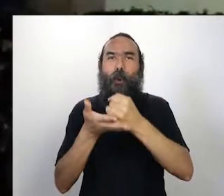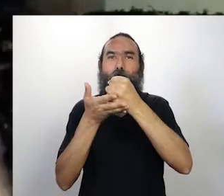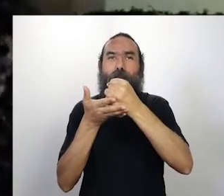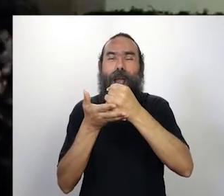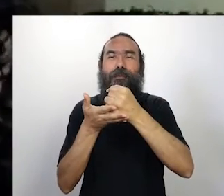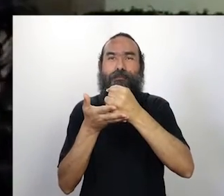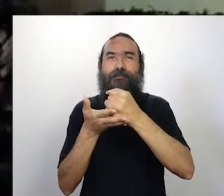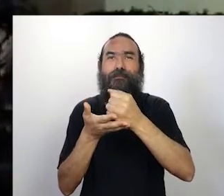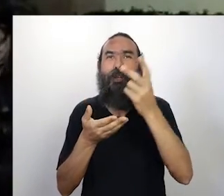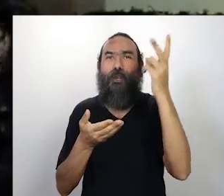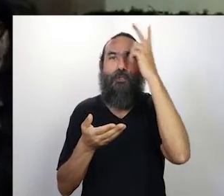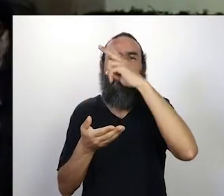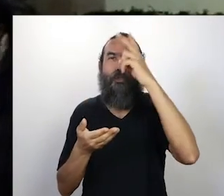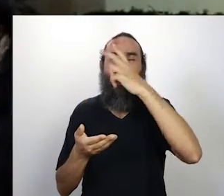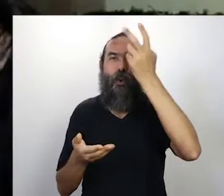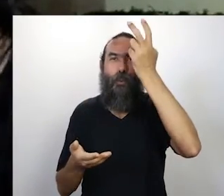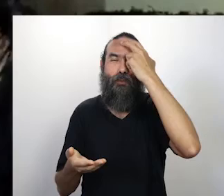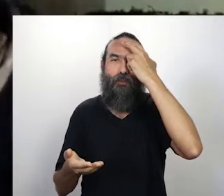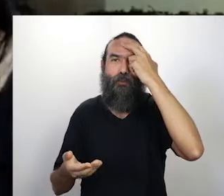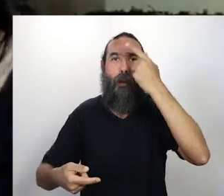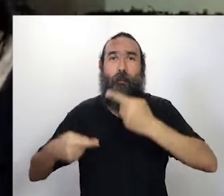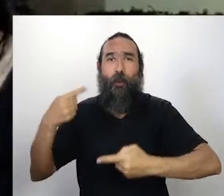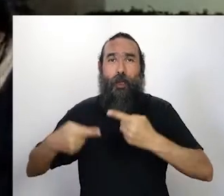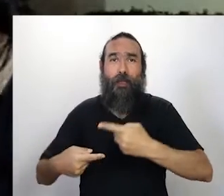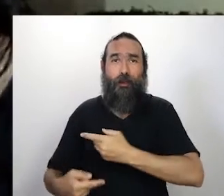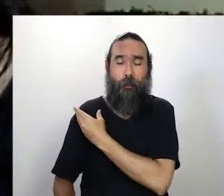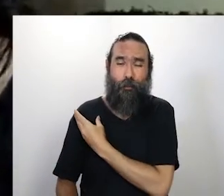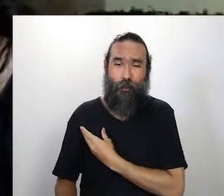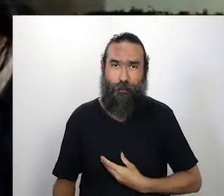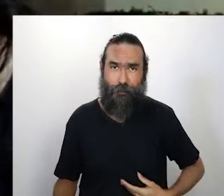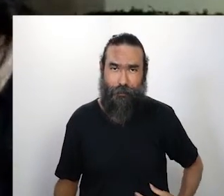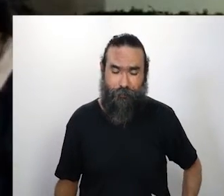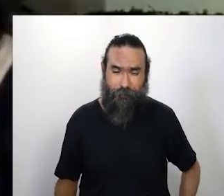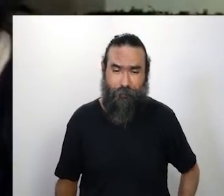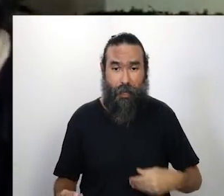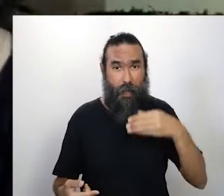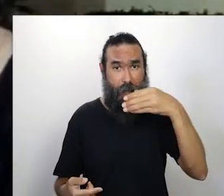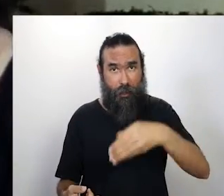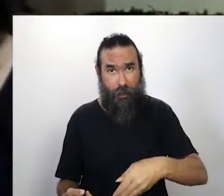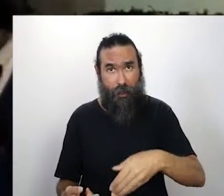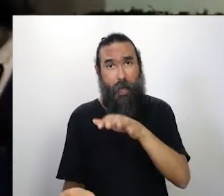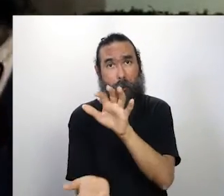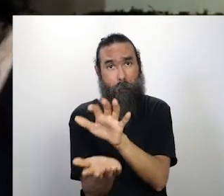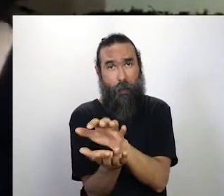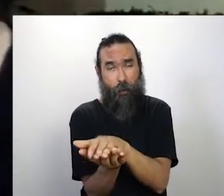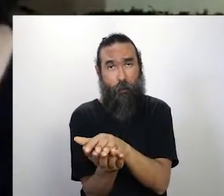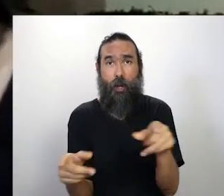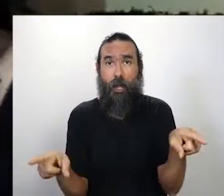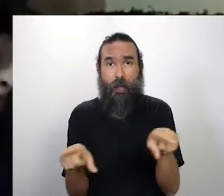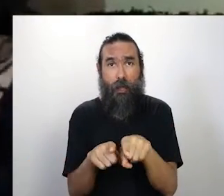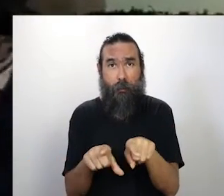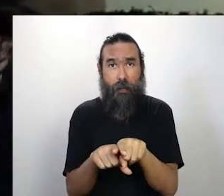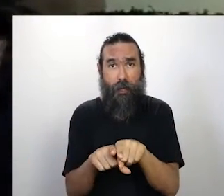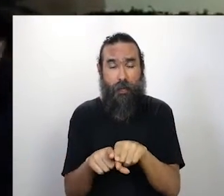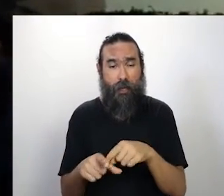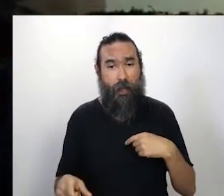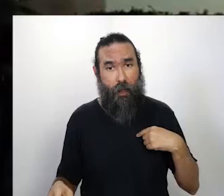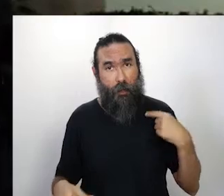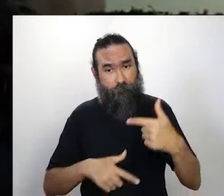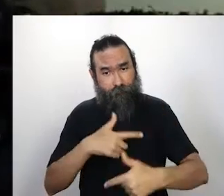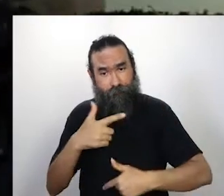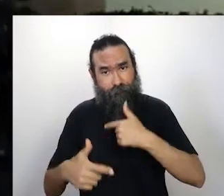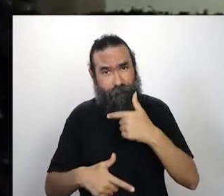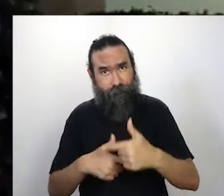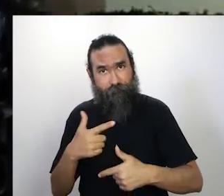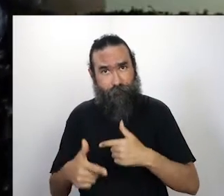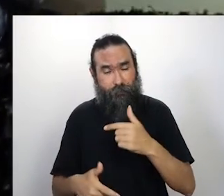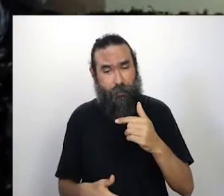nossa história das políticas públicas para a cultura. Aqui em Pernambuco também a gente está fazendo parte de um movimento que é o movimento